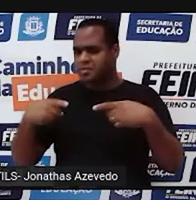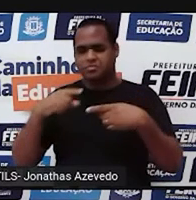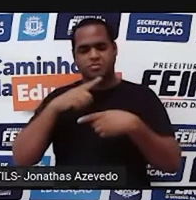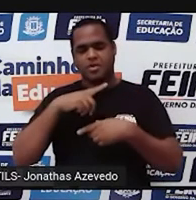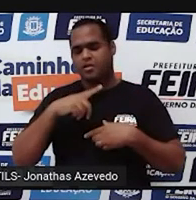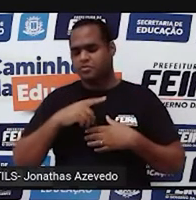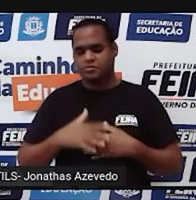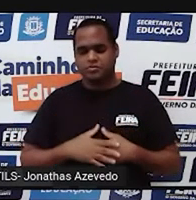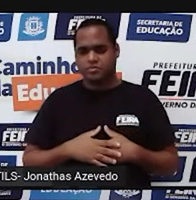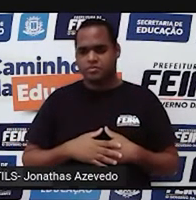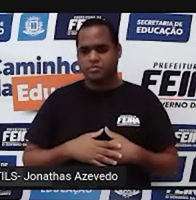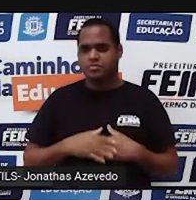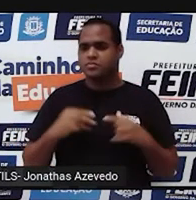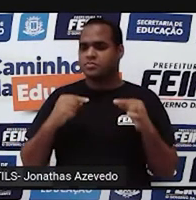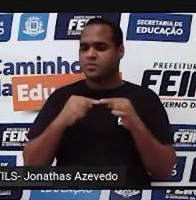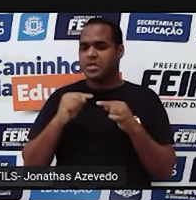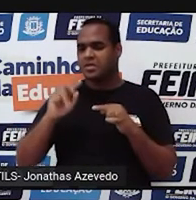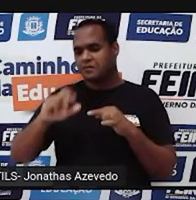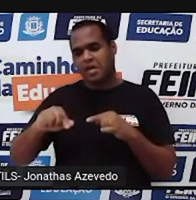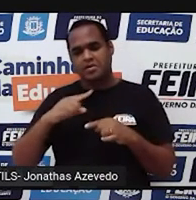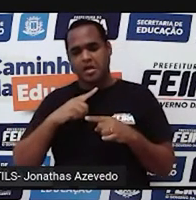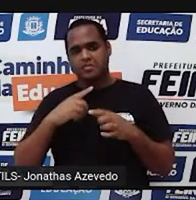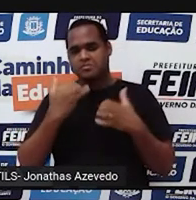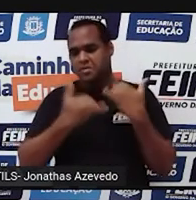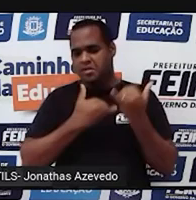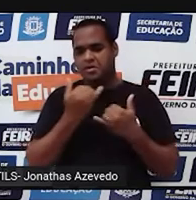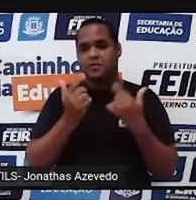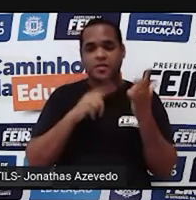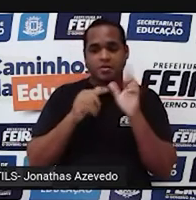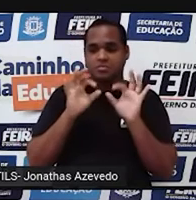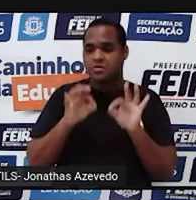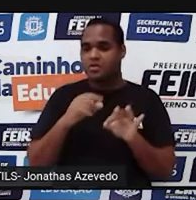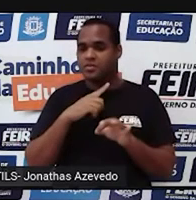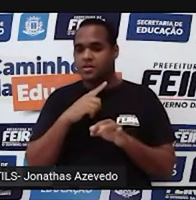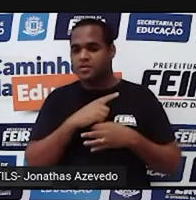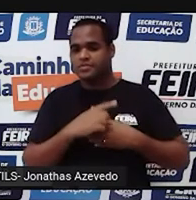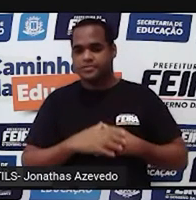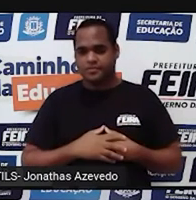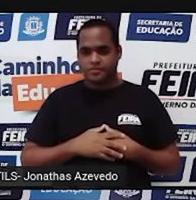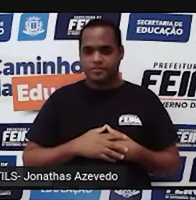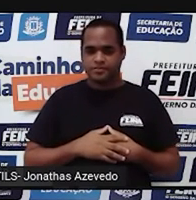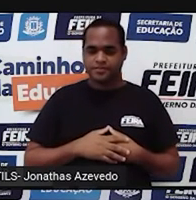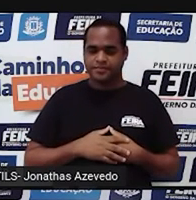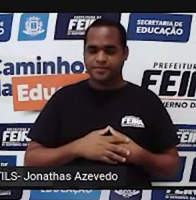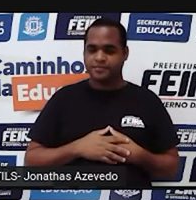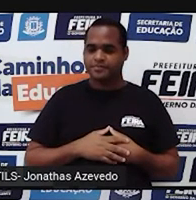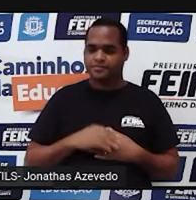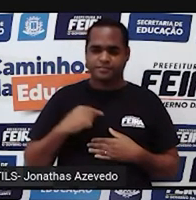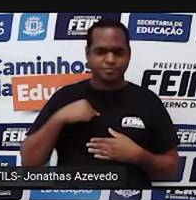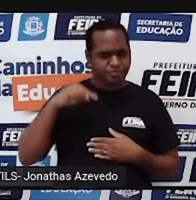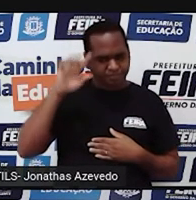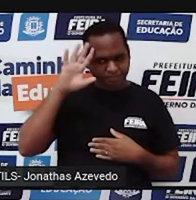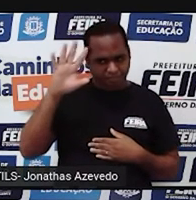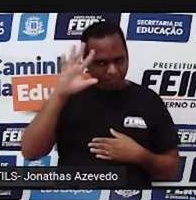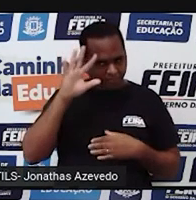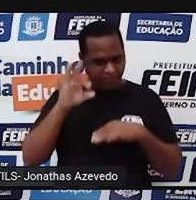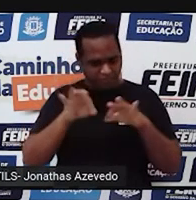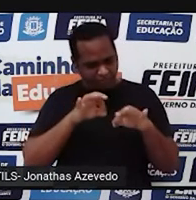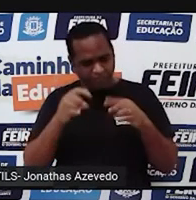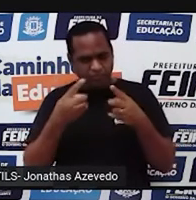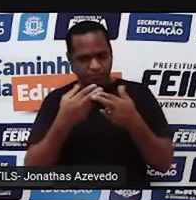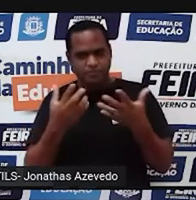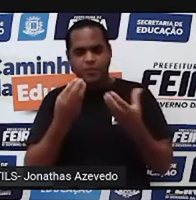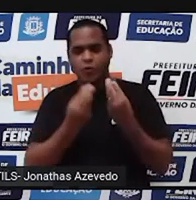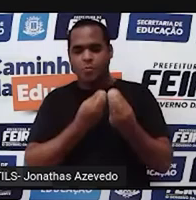com o número de jogos que ela venceu. A gente faz aí também, tem essa ideia de razão. Ou